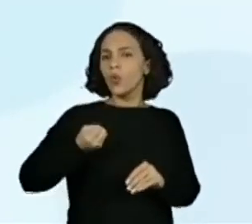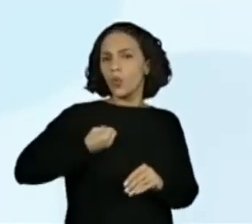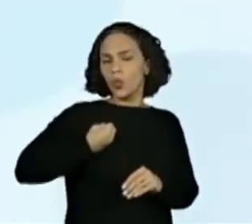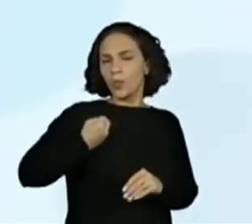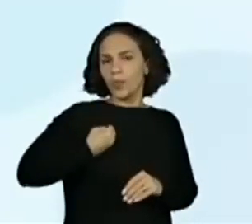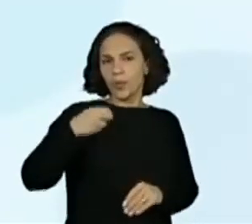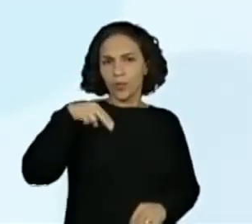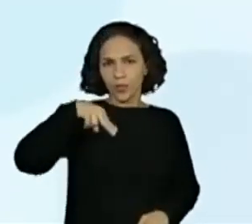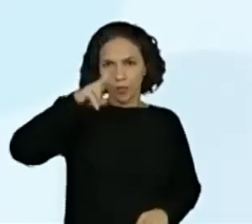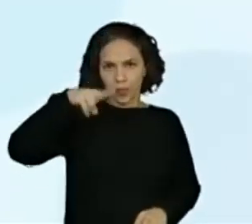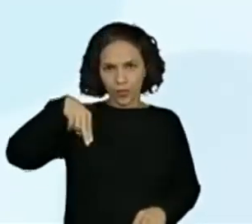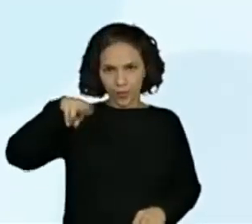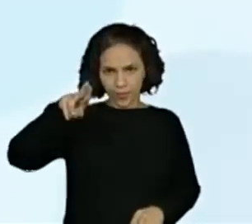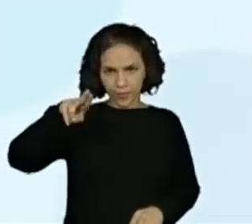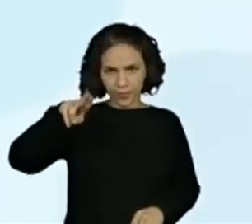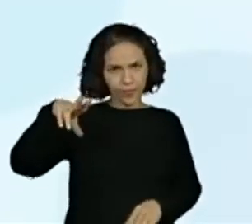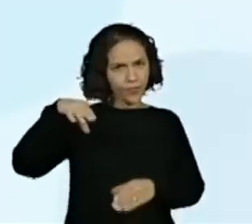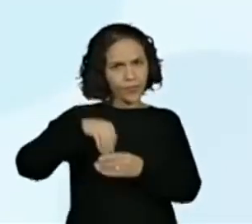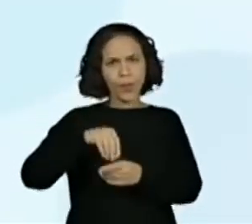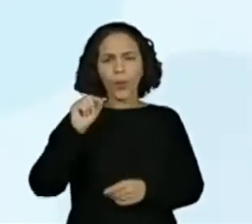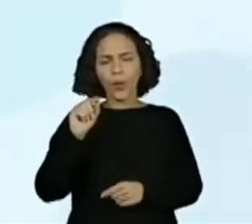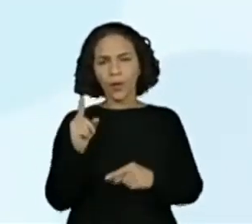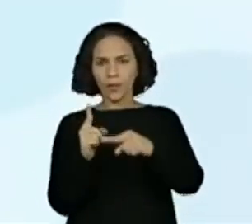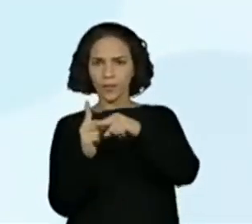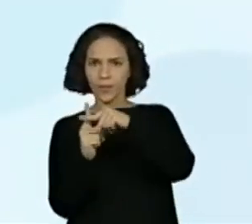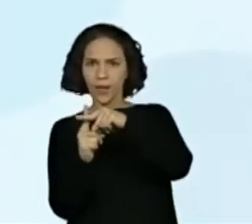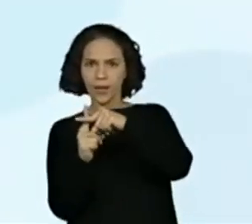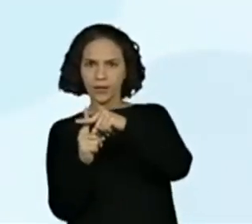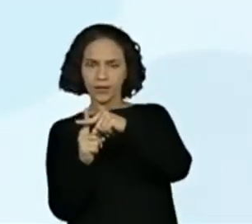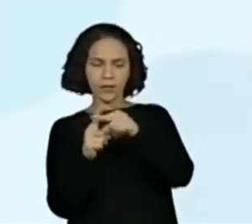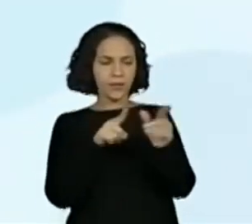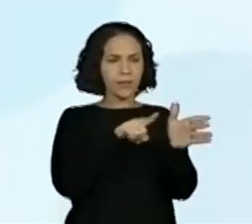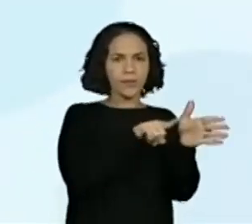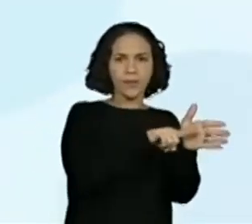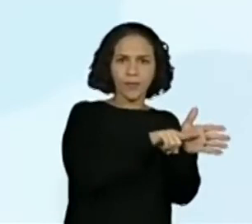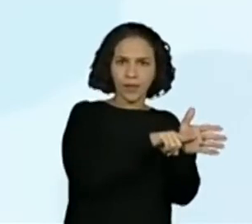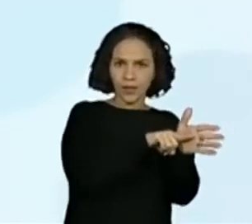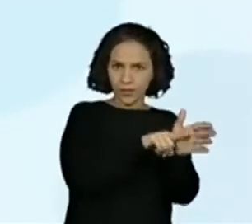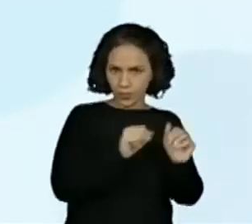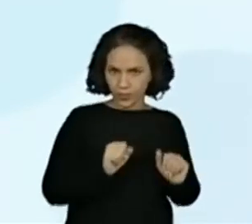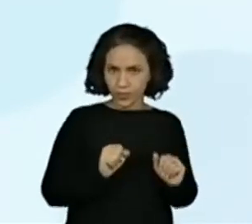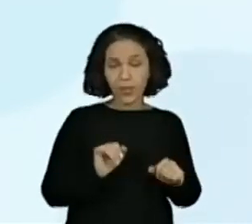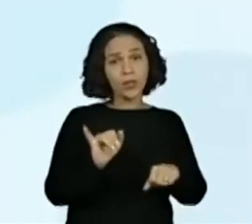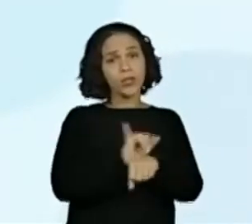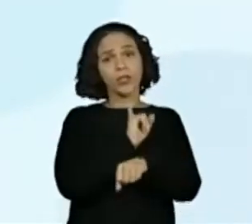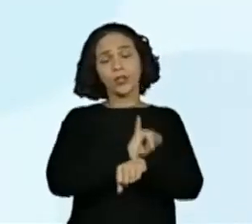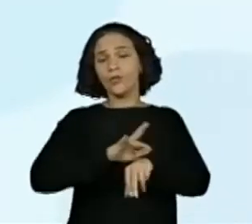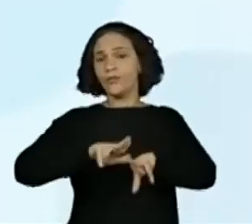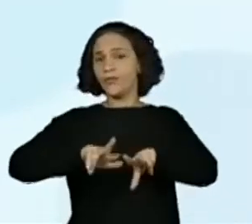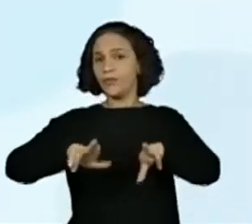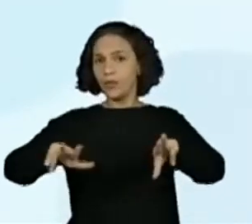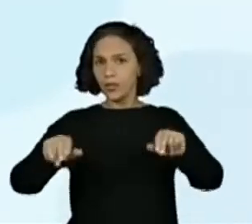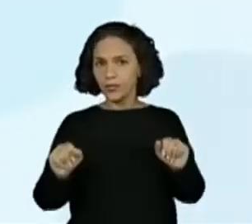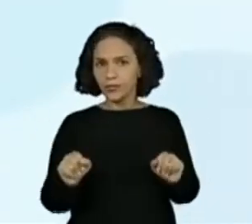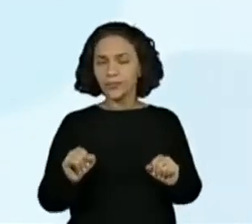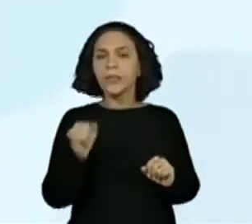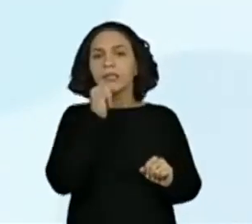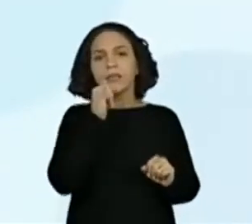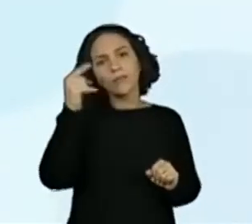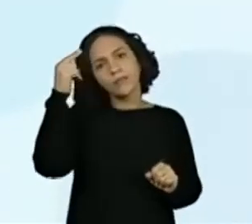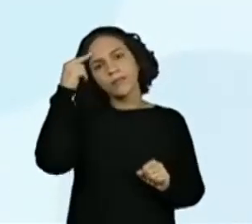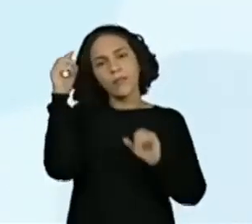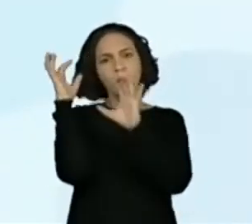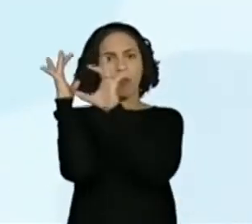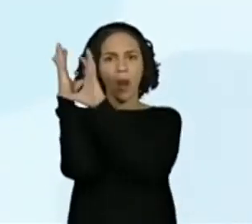envolvendo adição e subtração, utilizando estratégias diversas, como cálculo